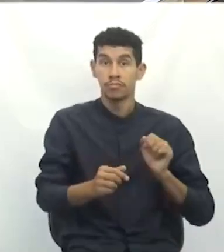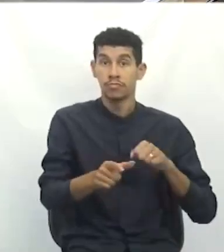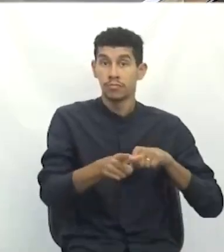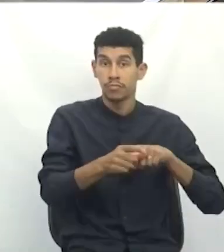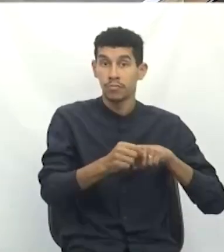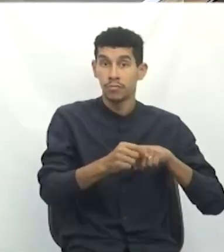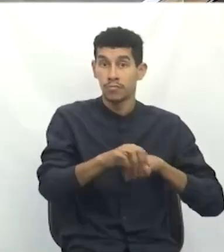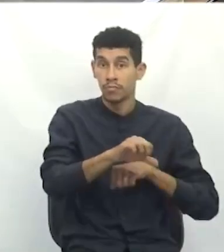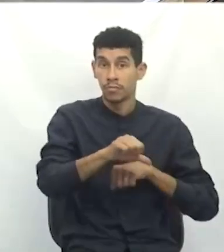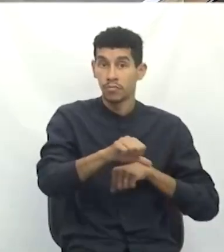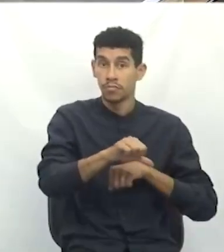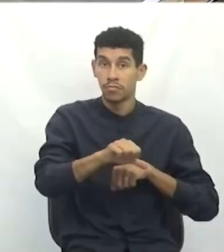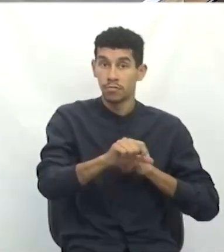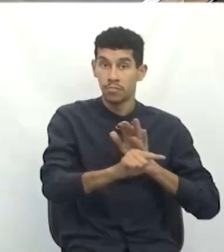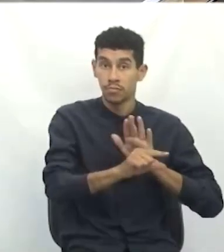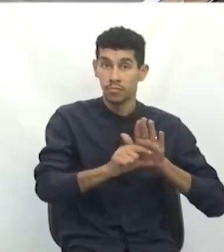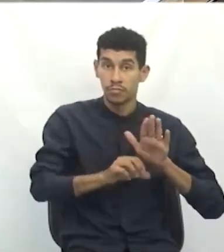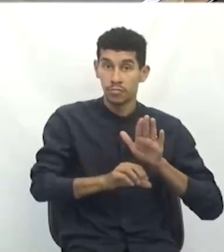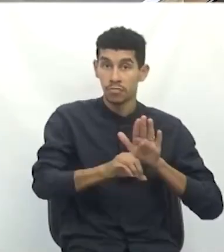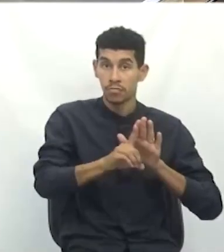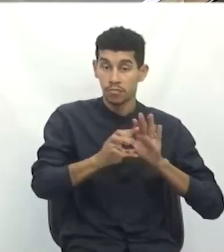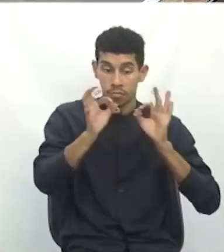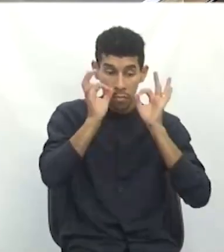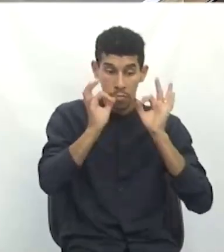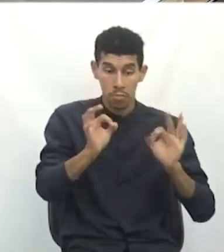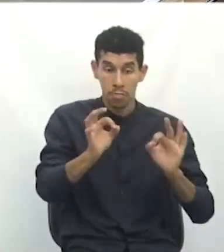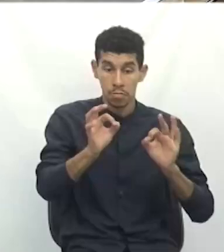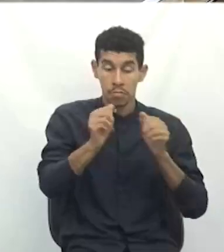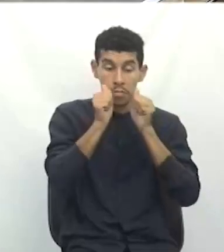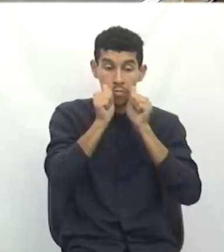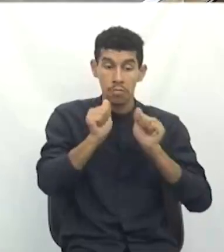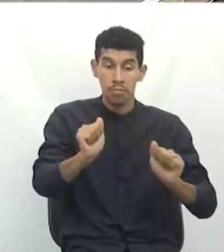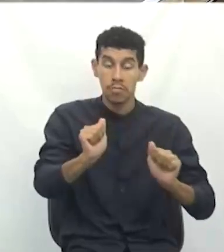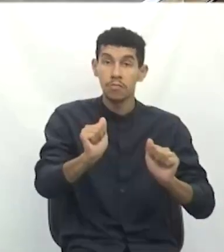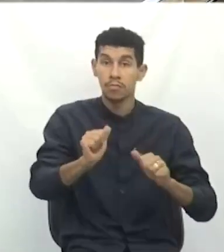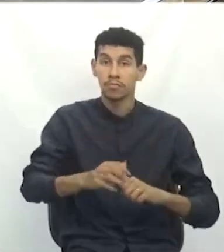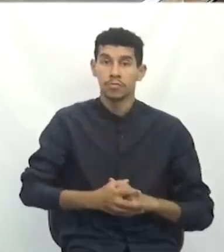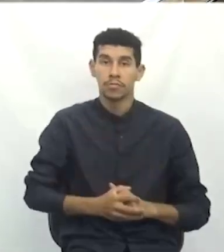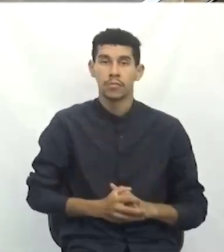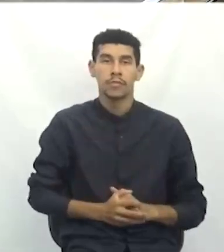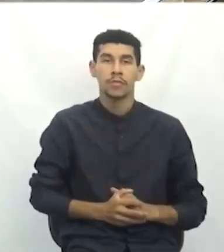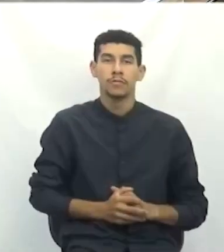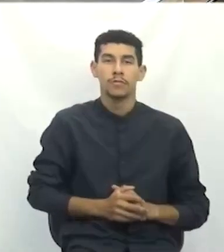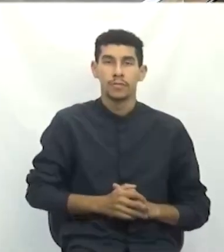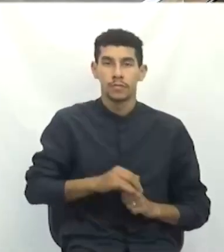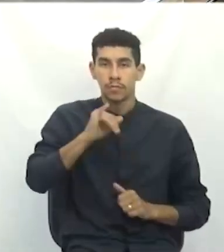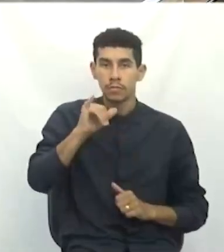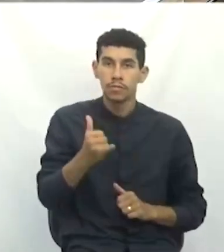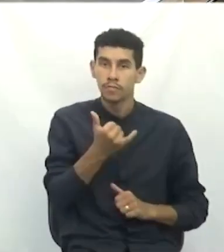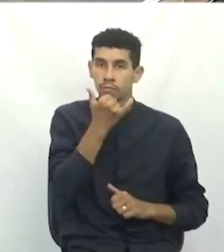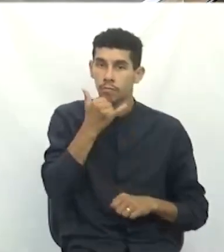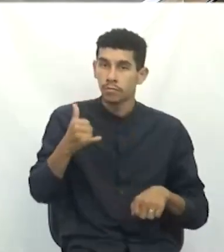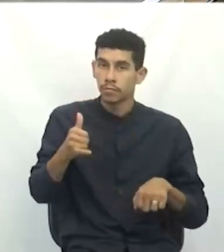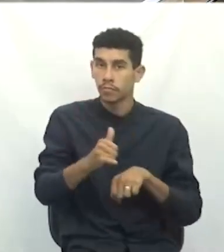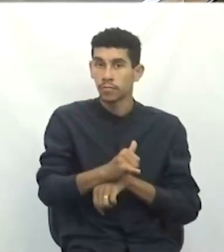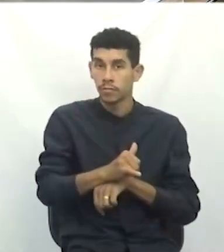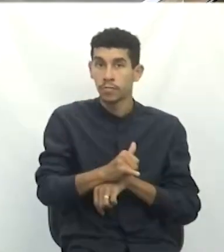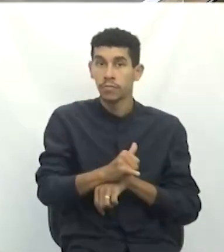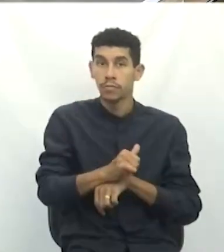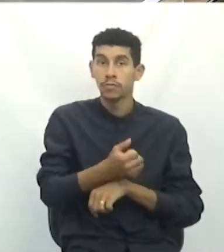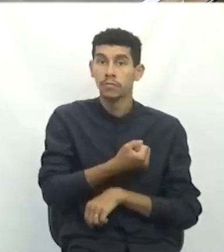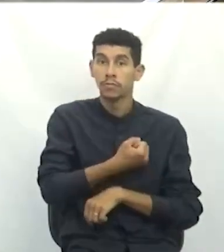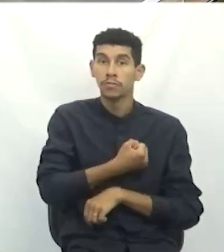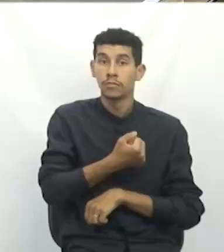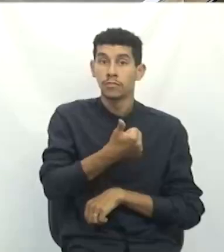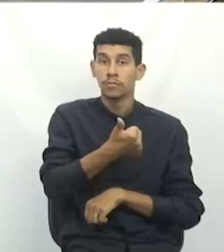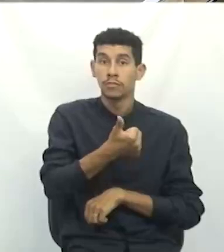99, alínea D, atenciosamente, assessor parlamentar. Justificativa de ausência, número